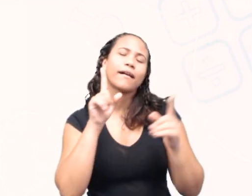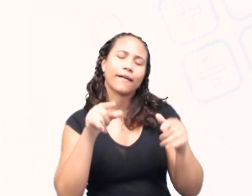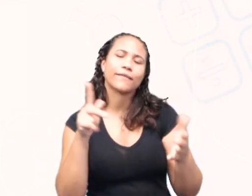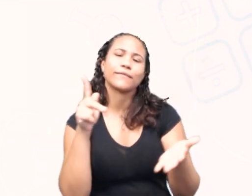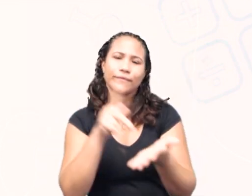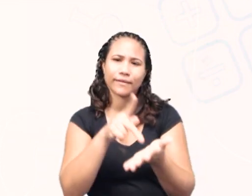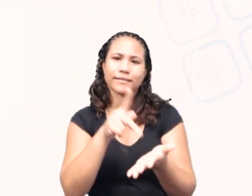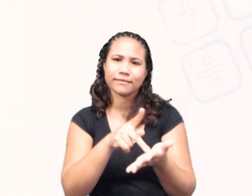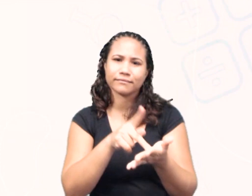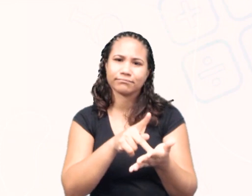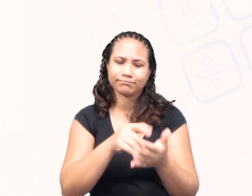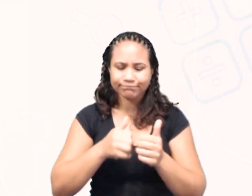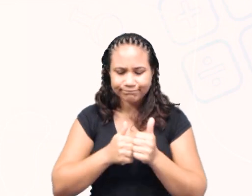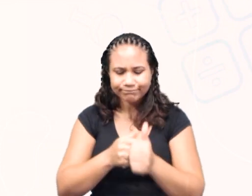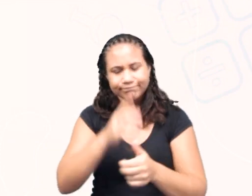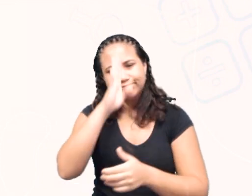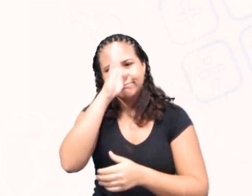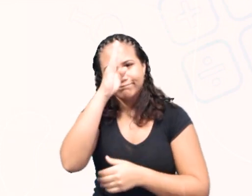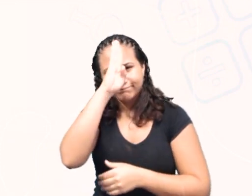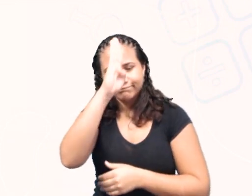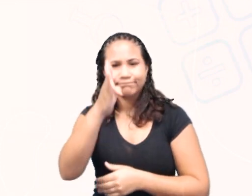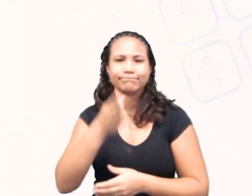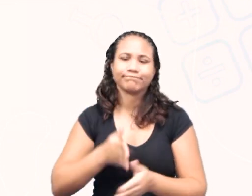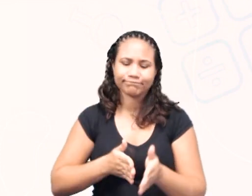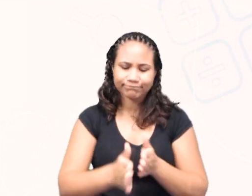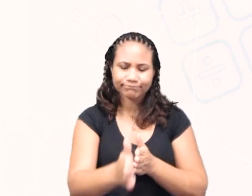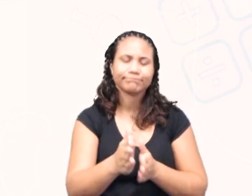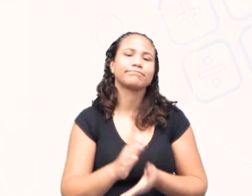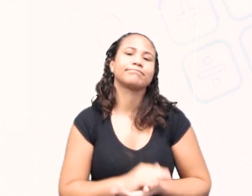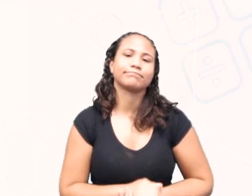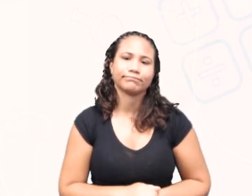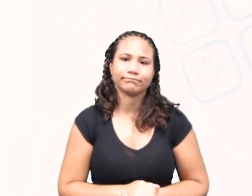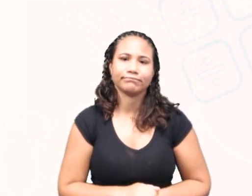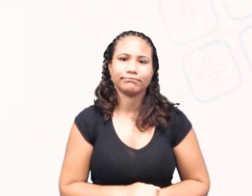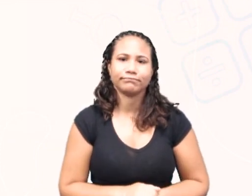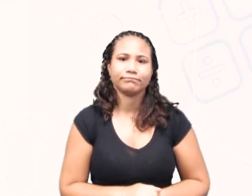ele segue esse mesmo princípio dessa máquina simples.